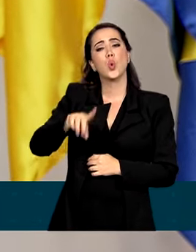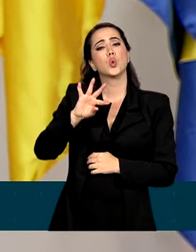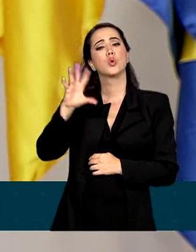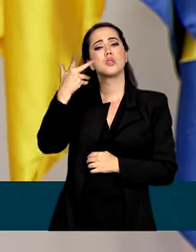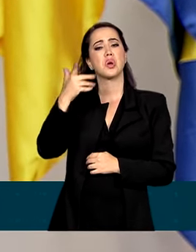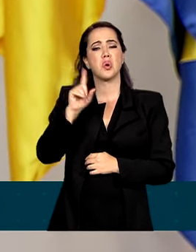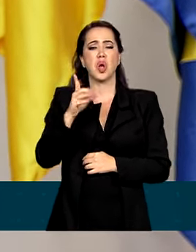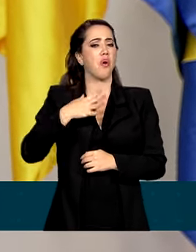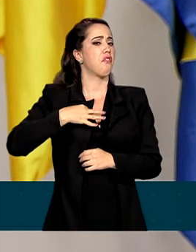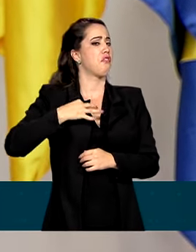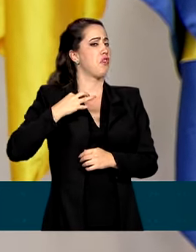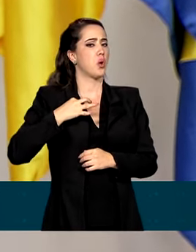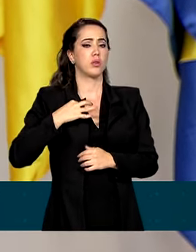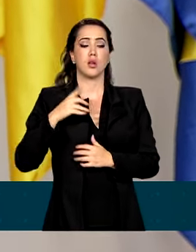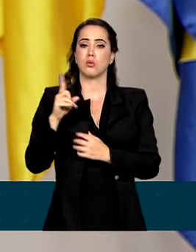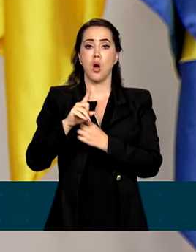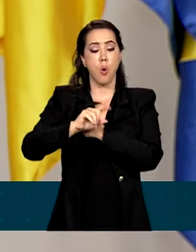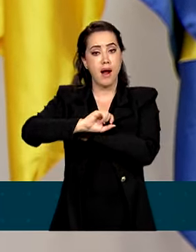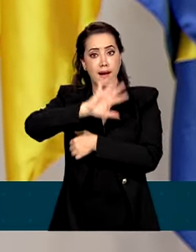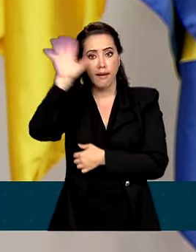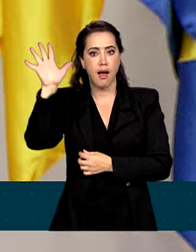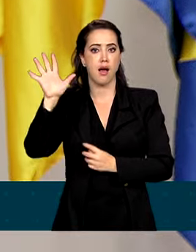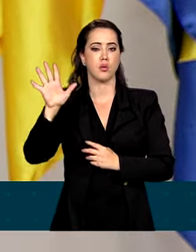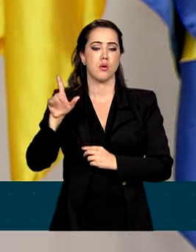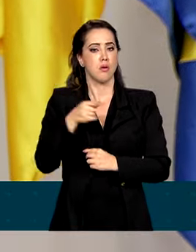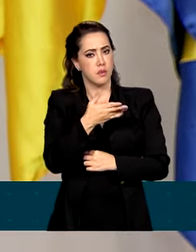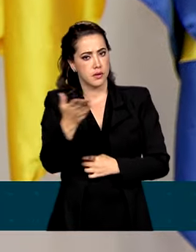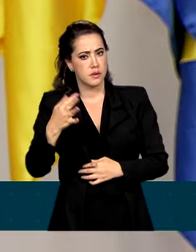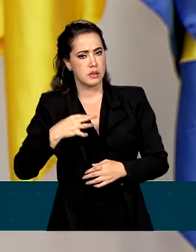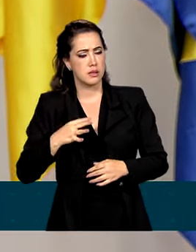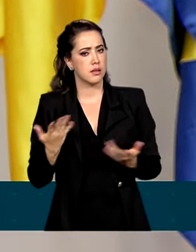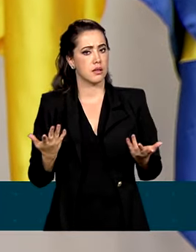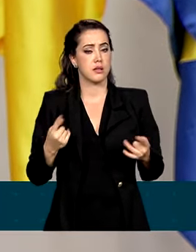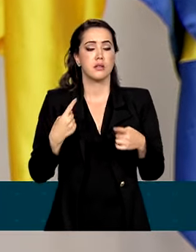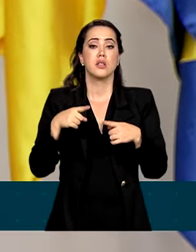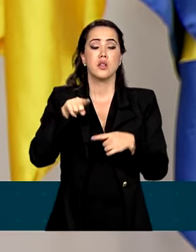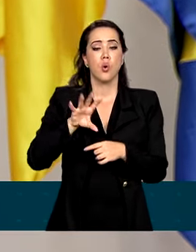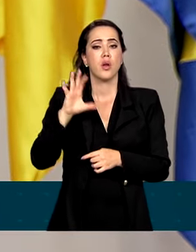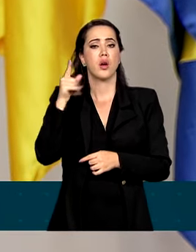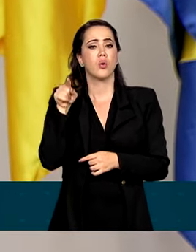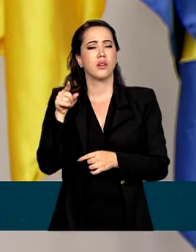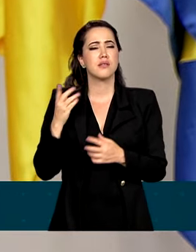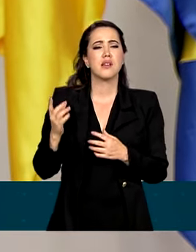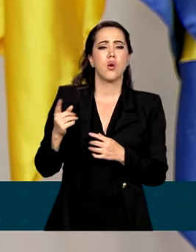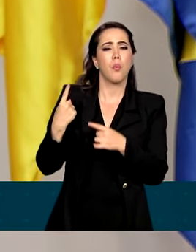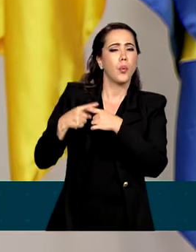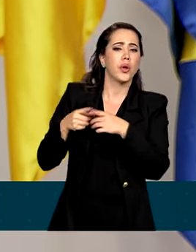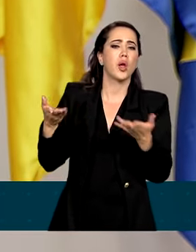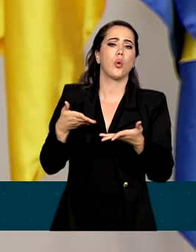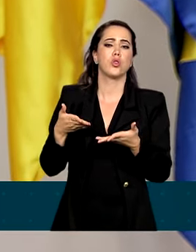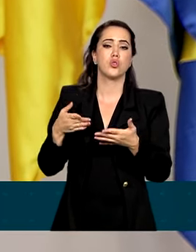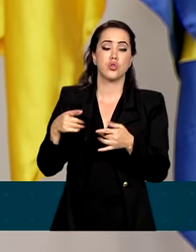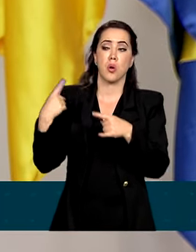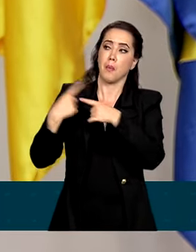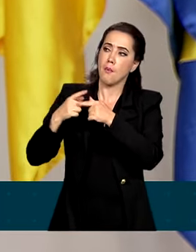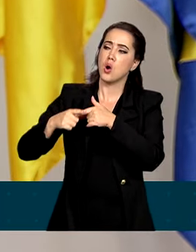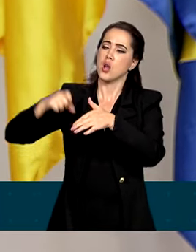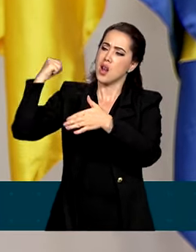voluntarismos, que isso fique claro. Isso ocorre em decorrência, como já disse, da luta de décadas